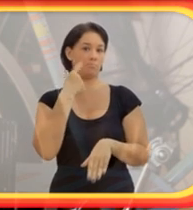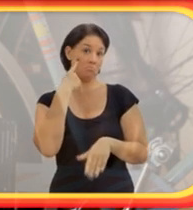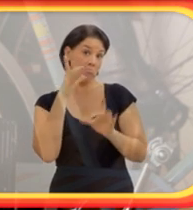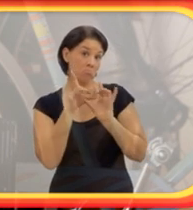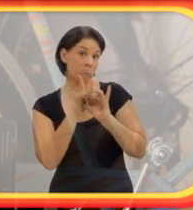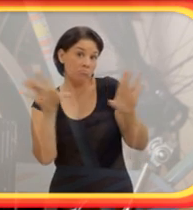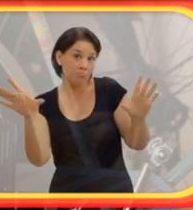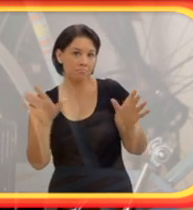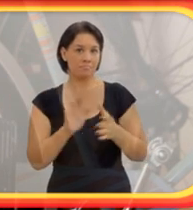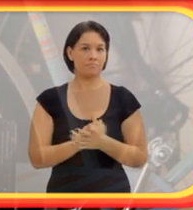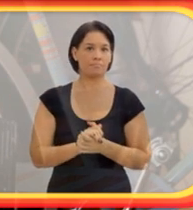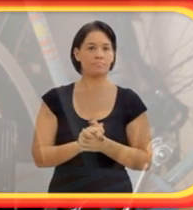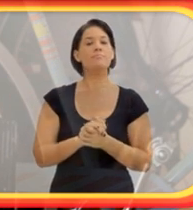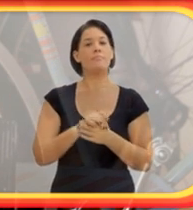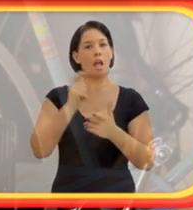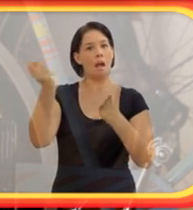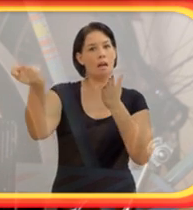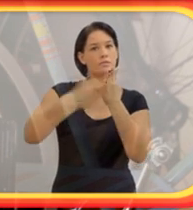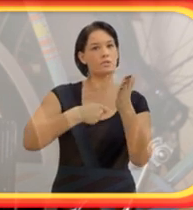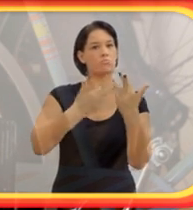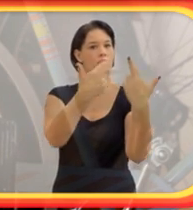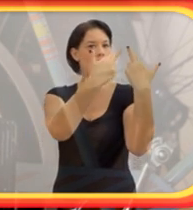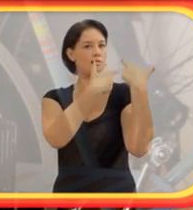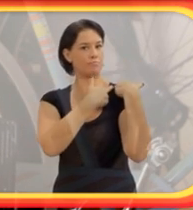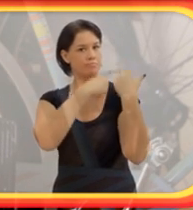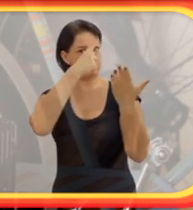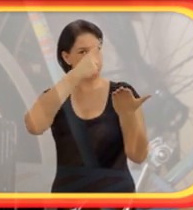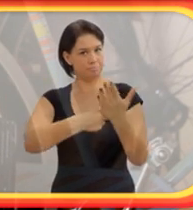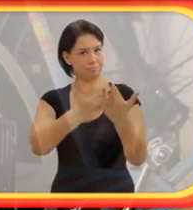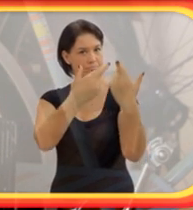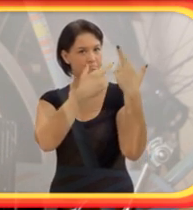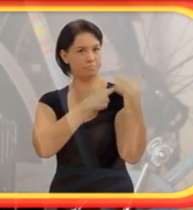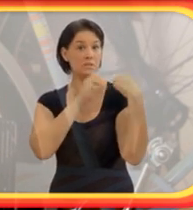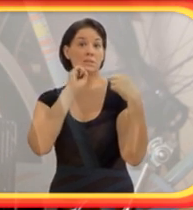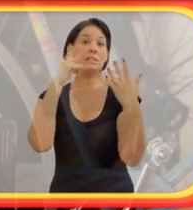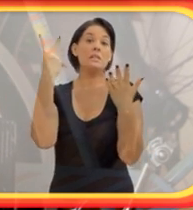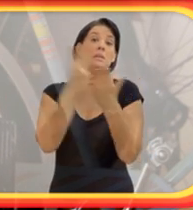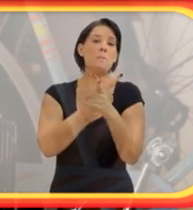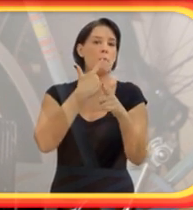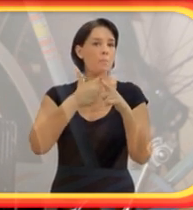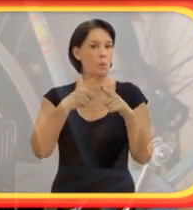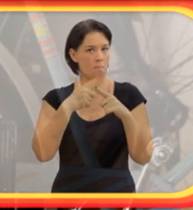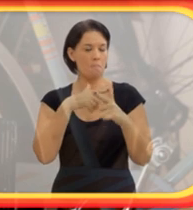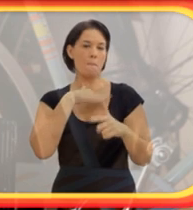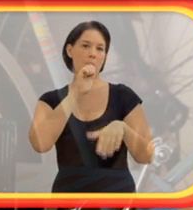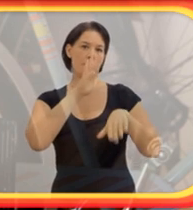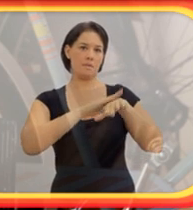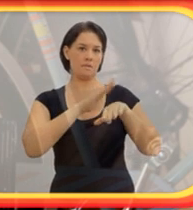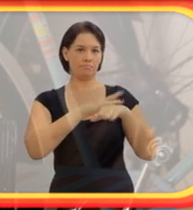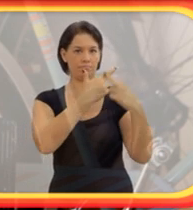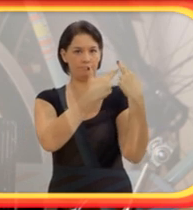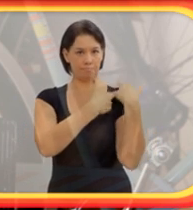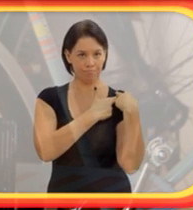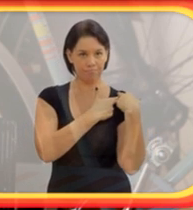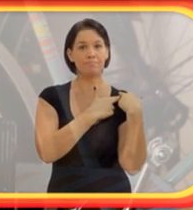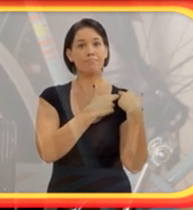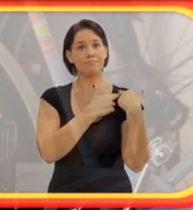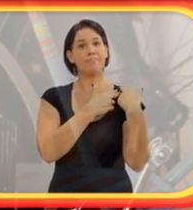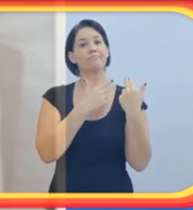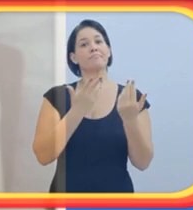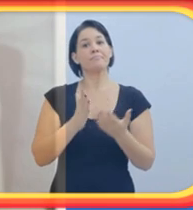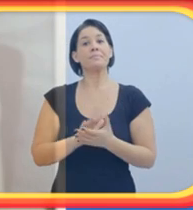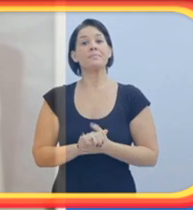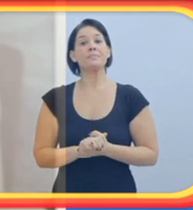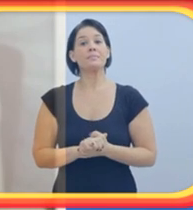E ela assinou até uns termos de responsabilidade que se eu não acompanhasse os demais alunos ela me